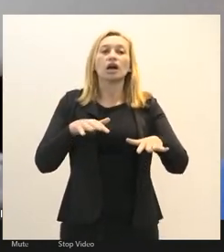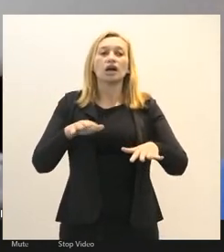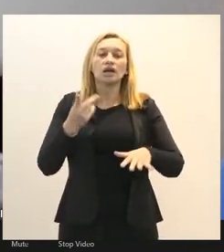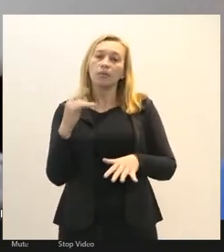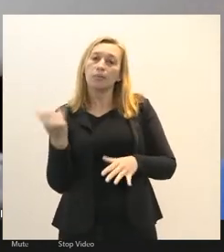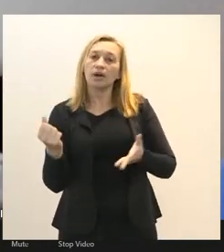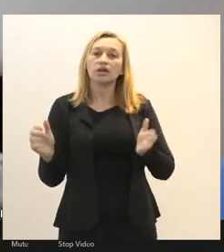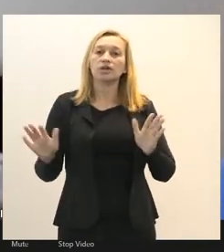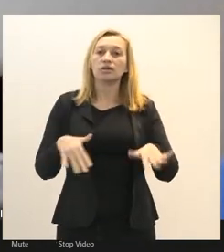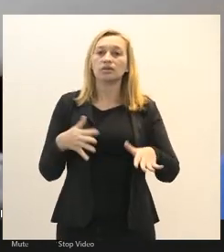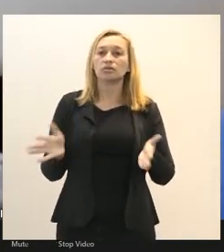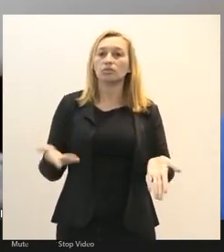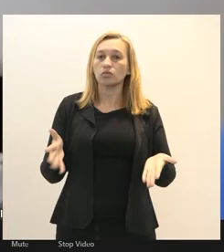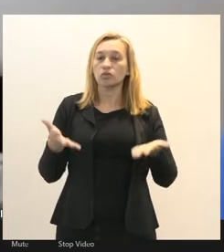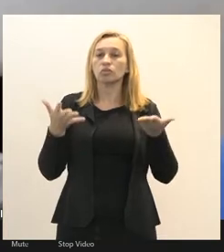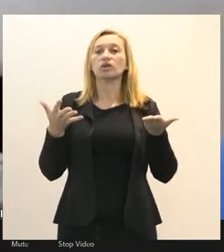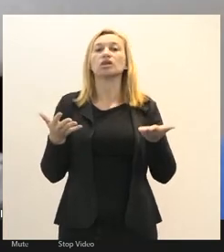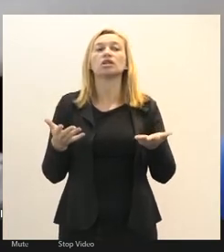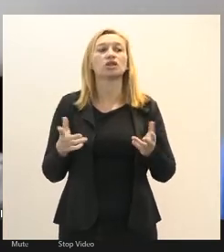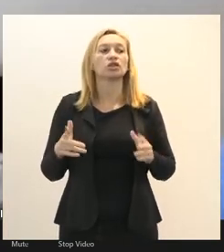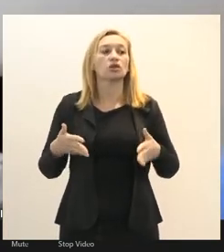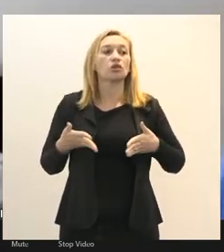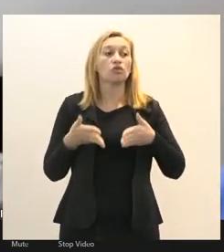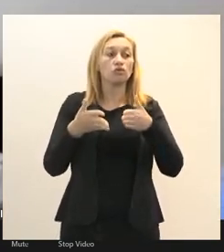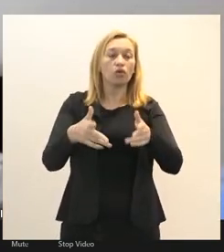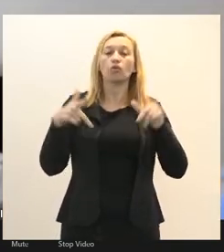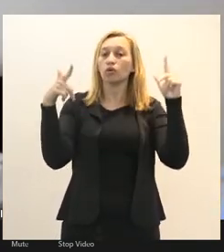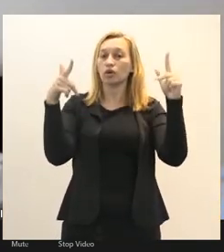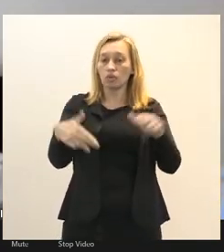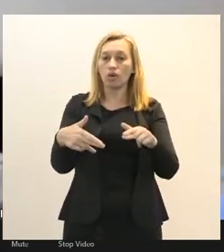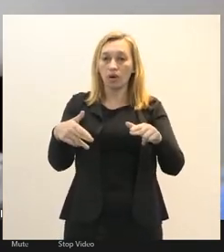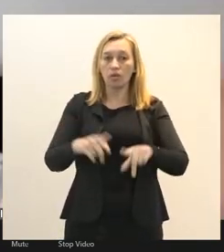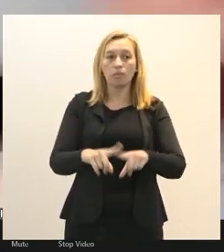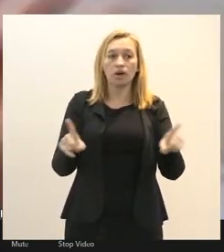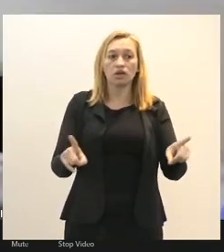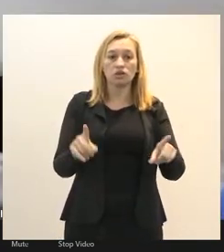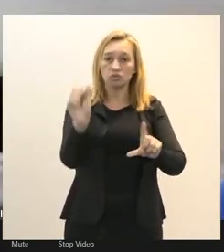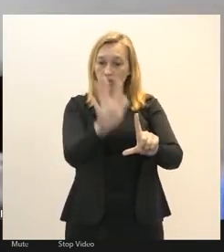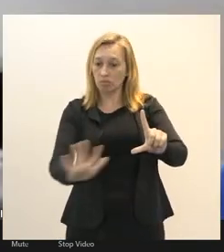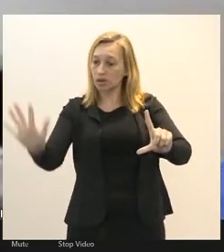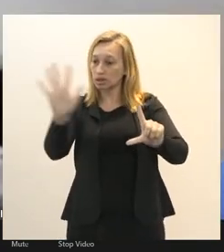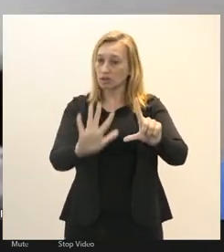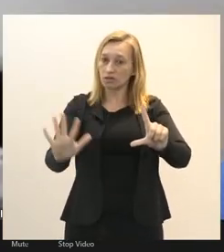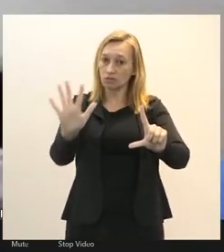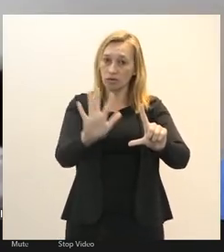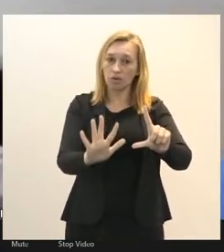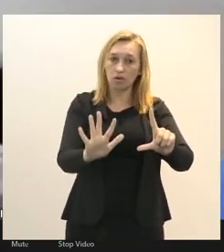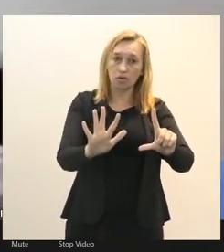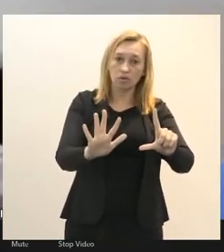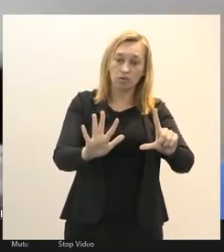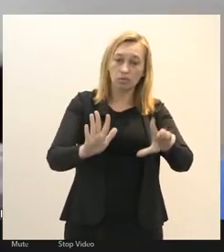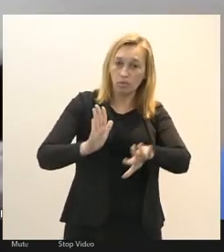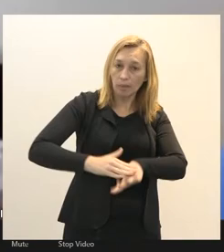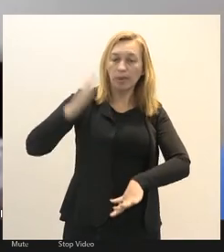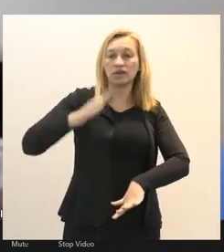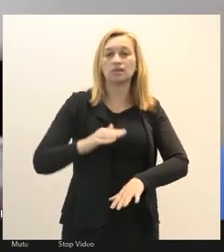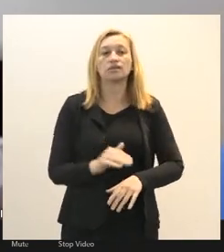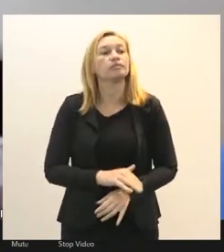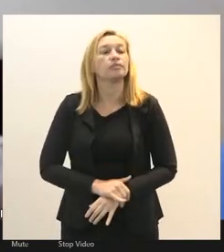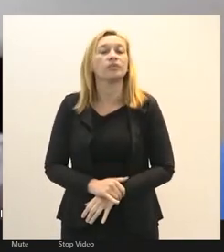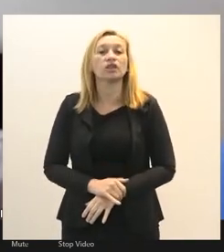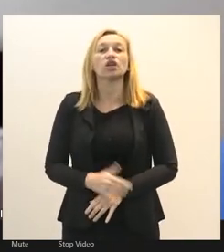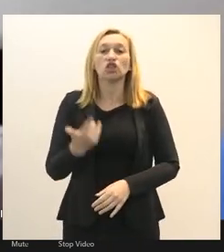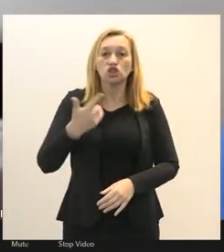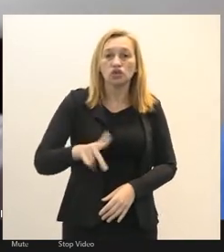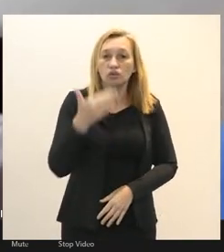que tem o mesmo formato só uma plataforma e um alcance um pouco maior mais uma